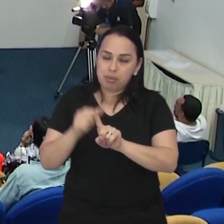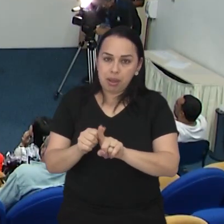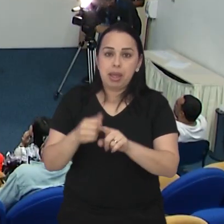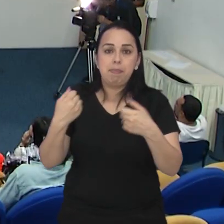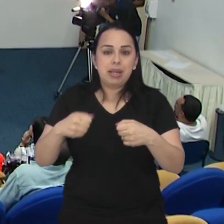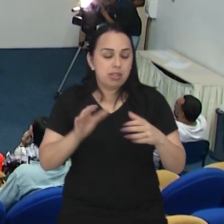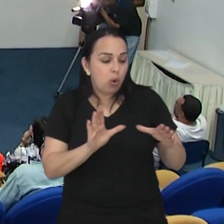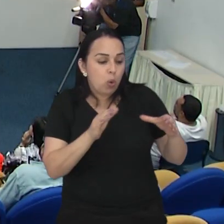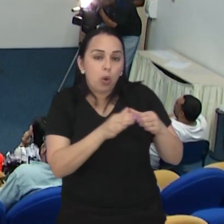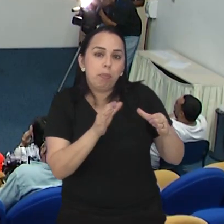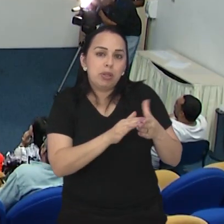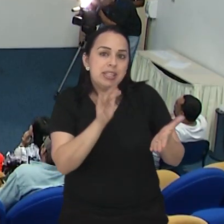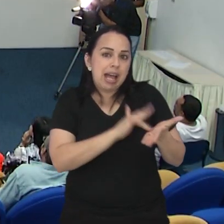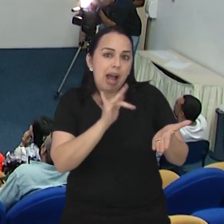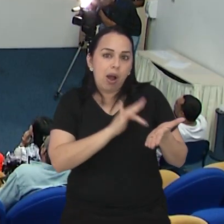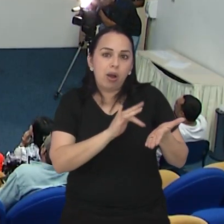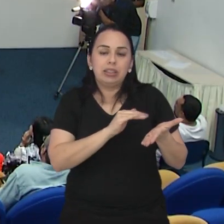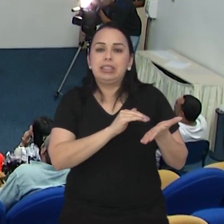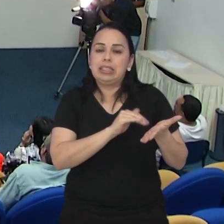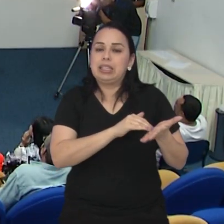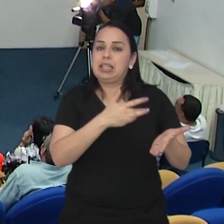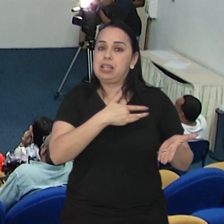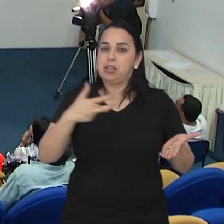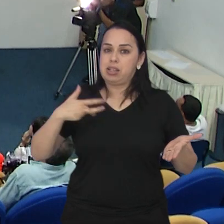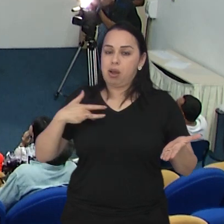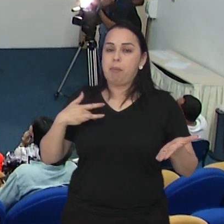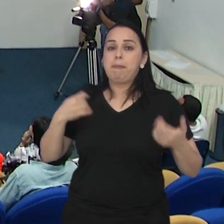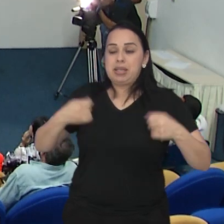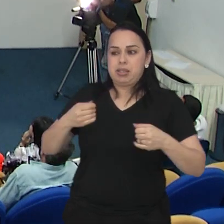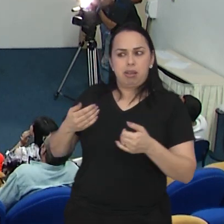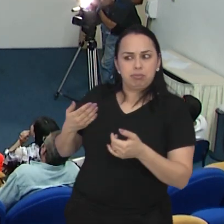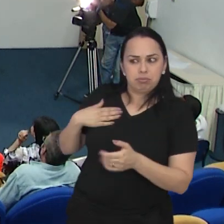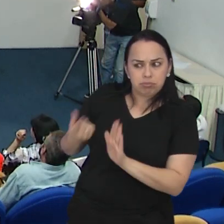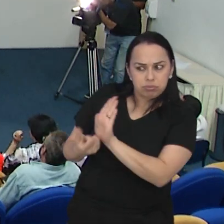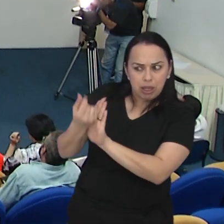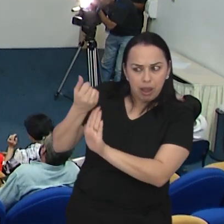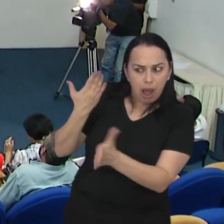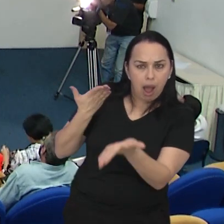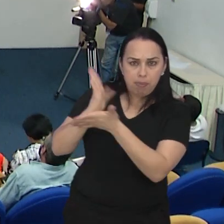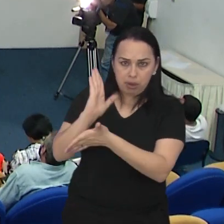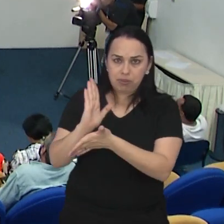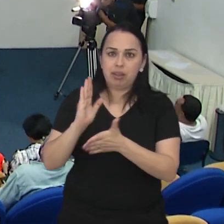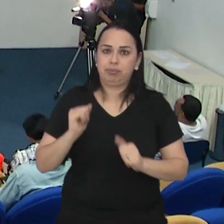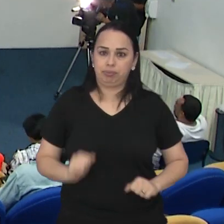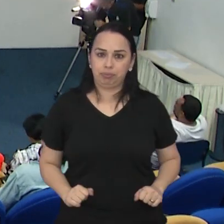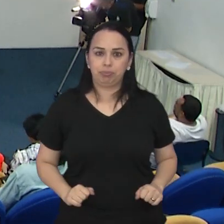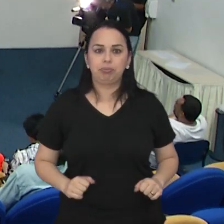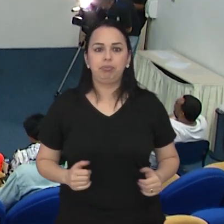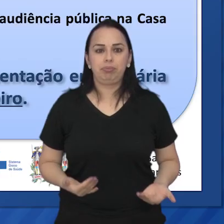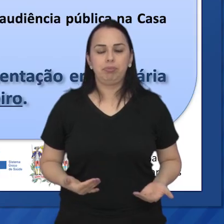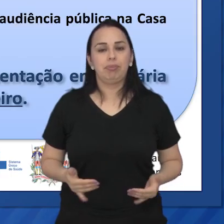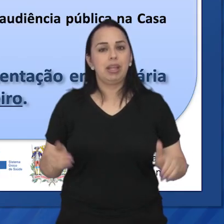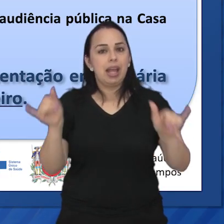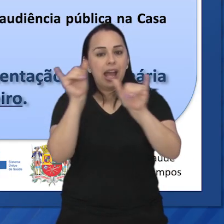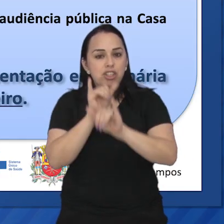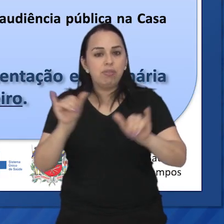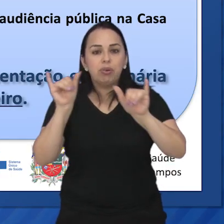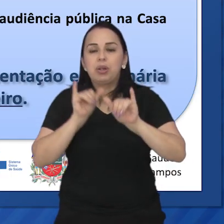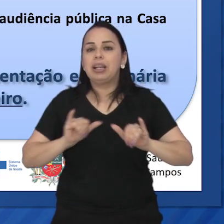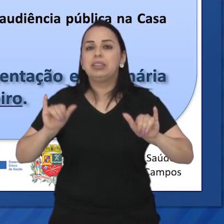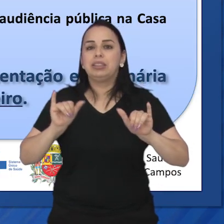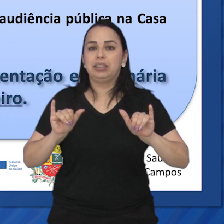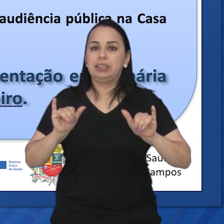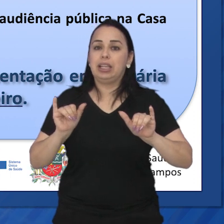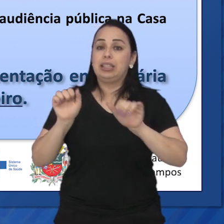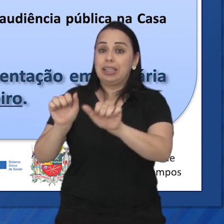aprovada pelo Conselho de Saúde, órgão que reúne representantes de vários setores da sociedade. A divulgação